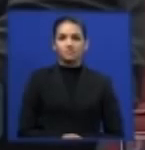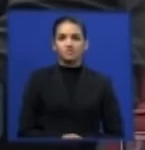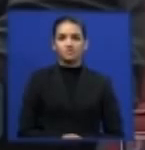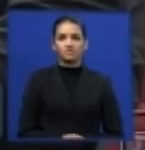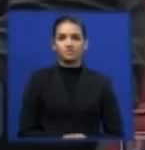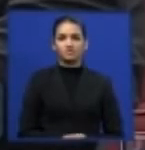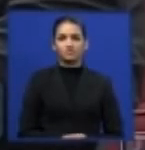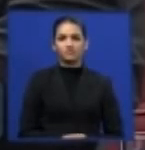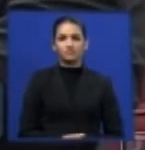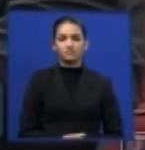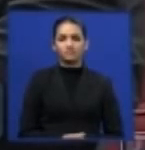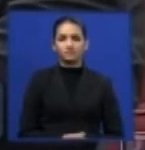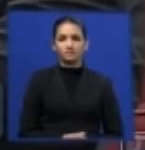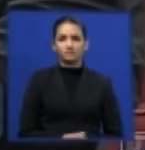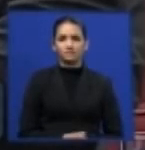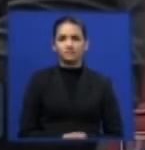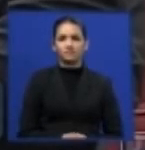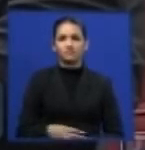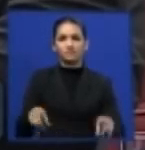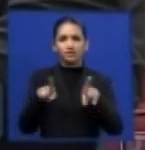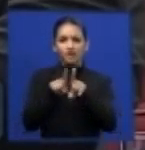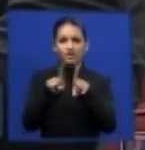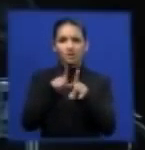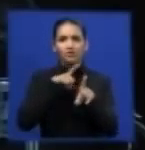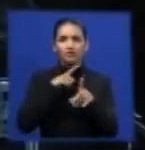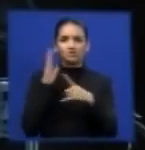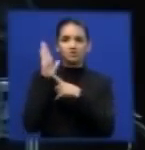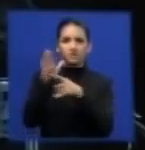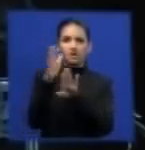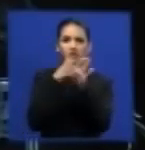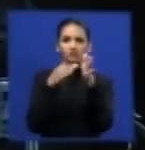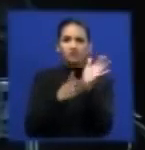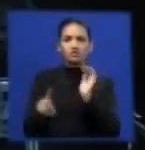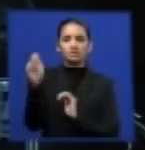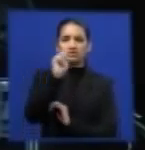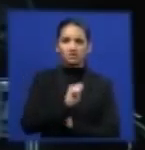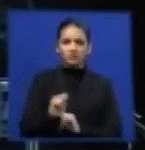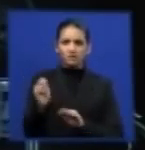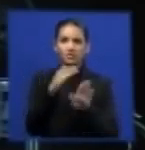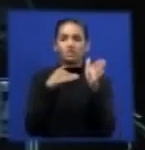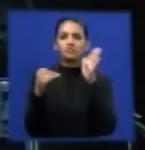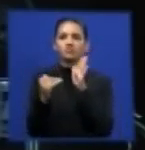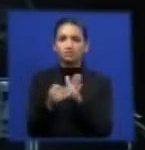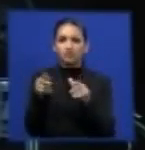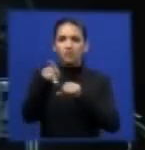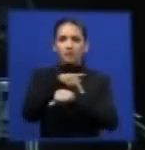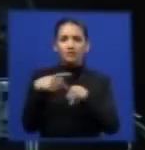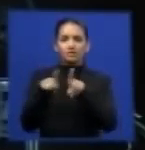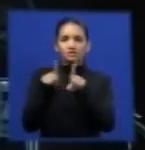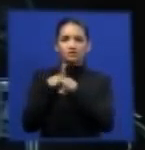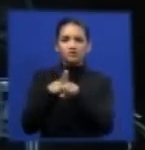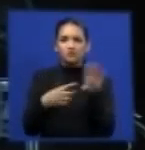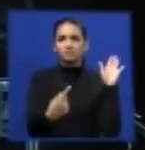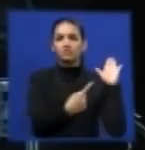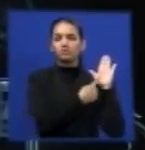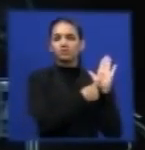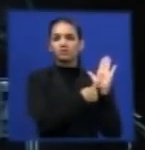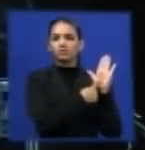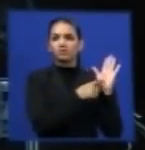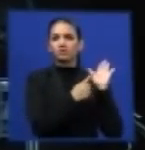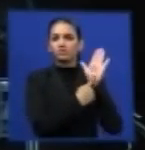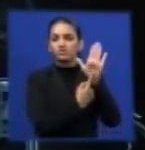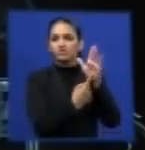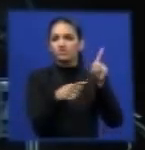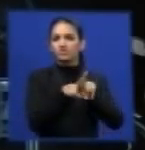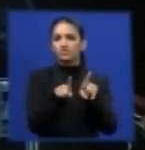Aqui estão elencadas todas as associações, nos respectivos países, e com as pessoas